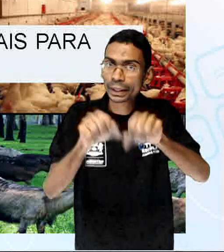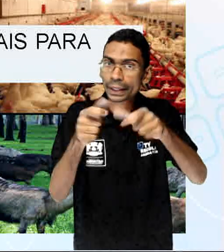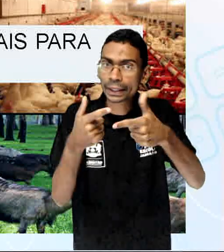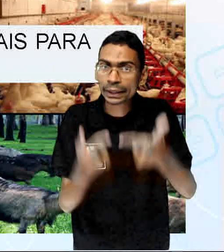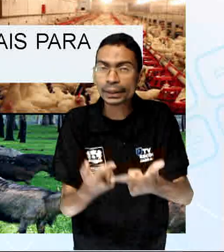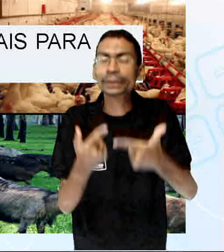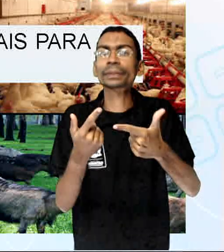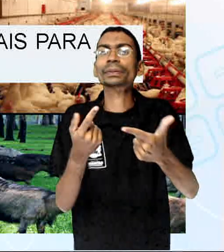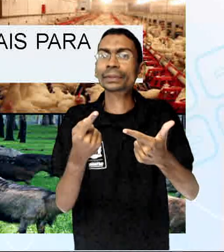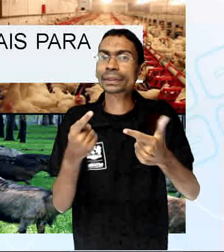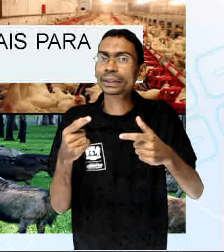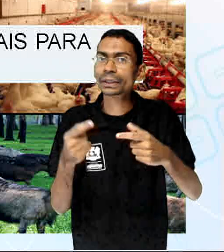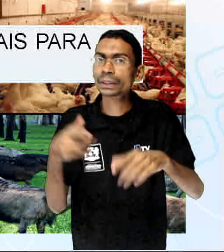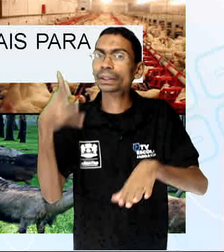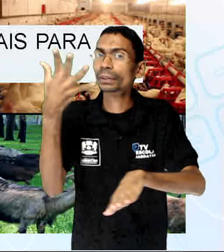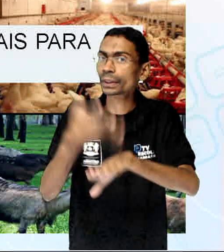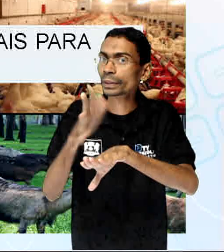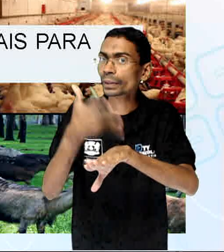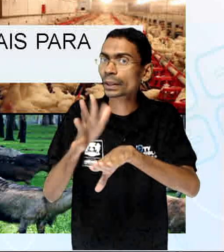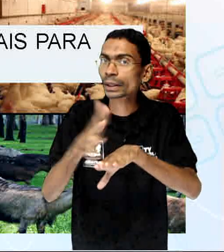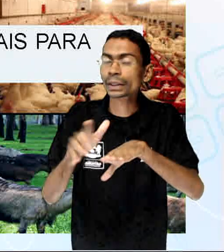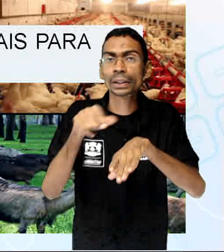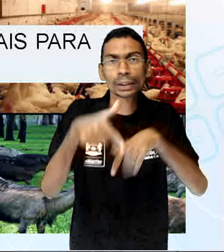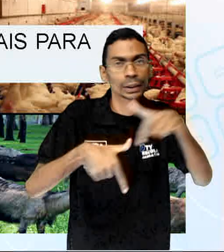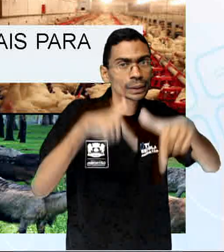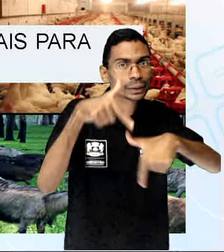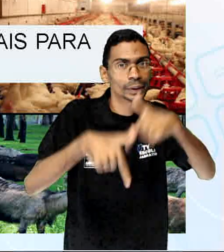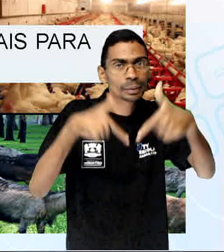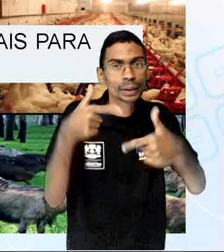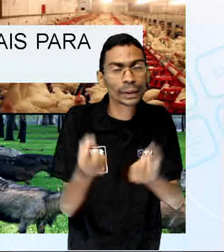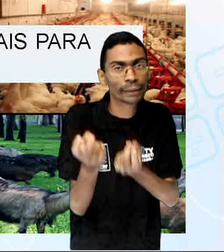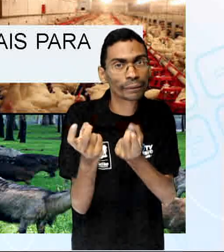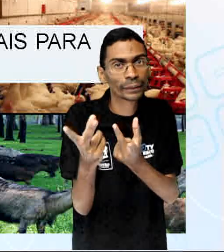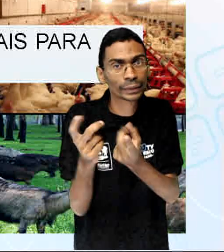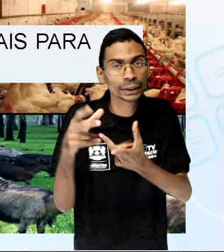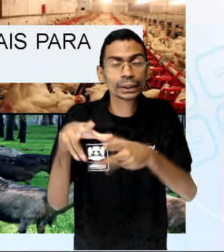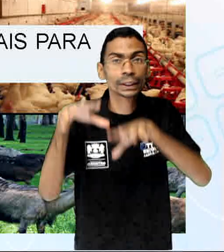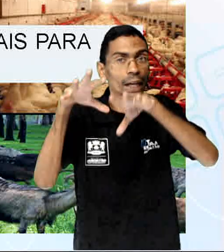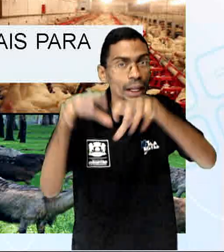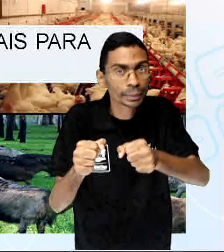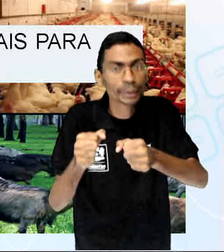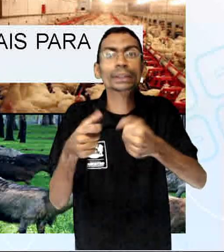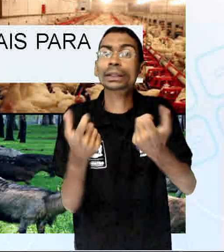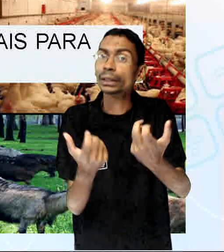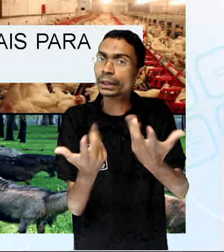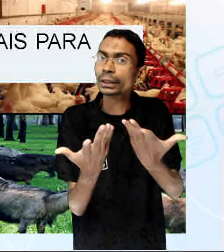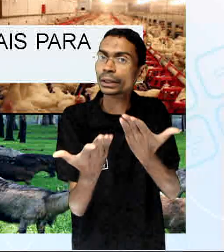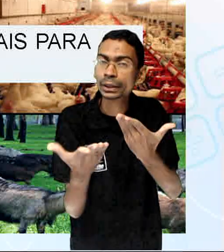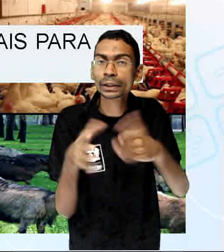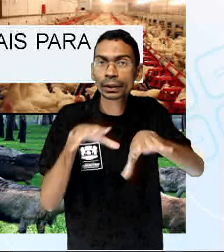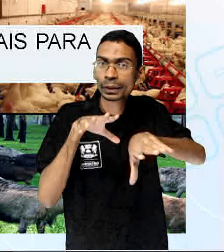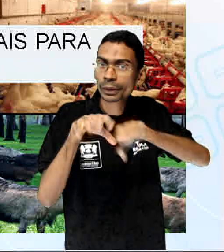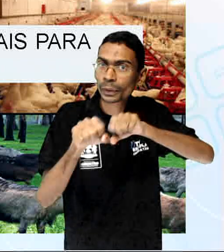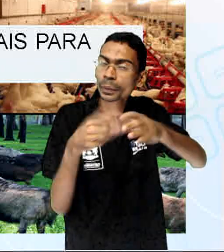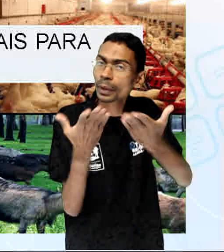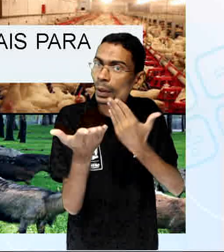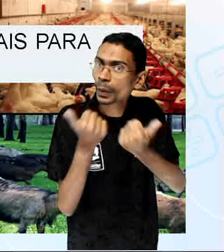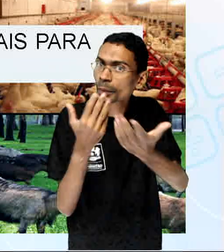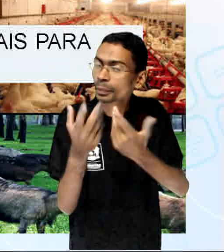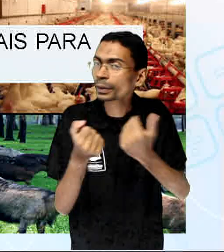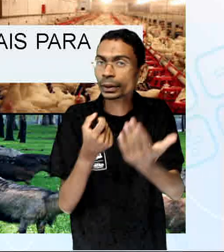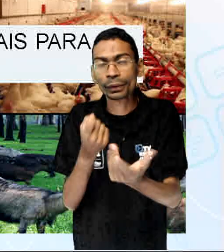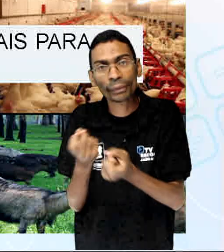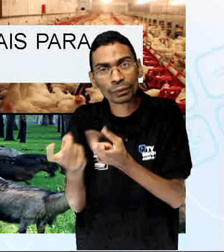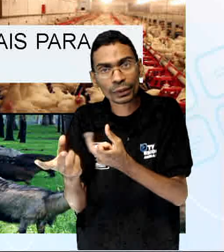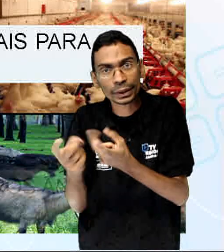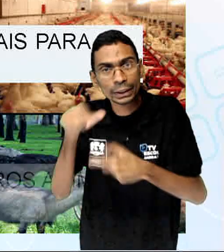para a criação de animais para serem vendidos e consumidos. Então, todos esses animais que vocês viram aí, eles